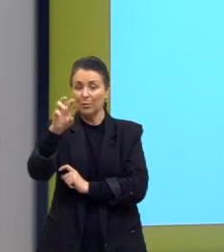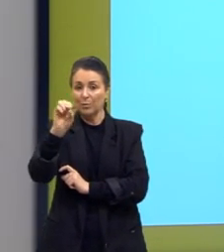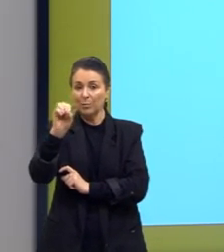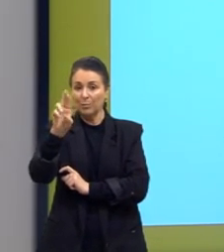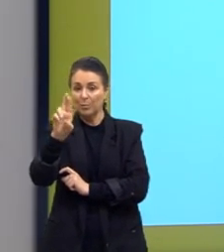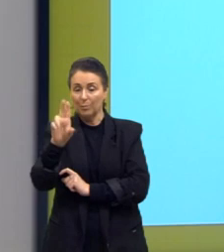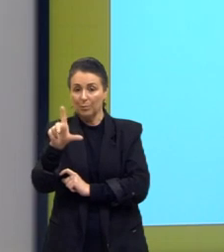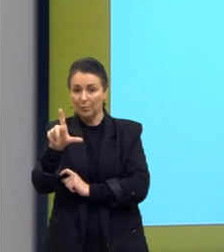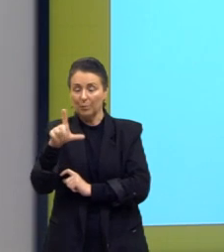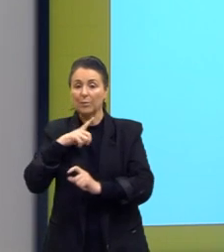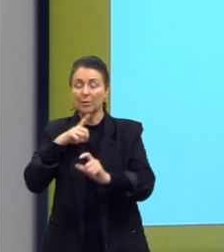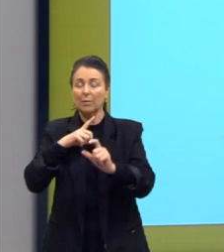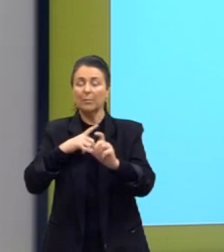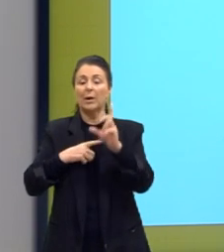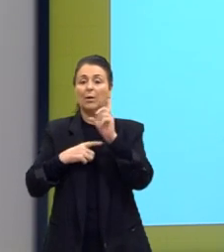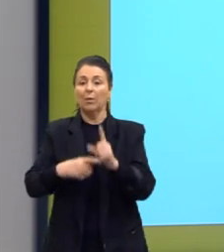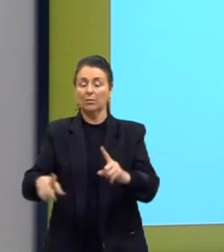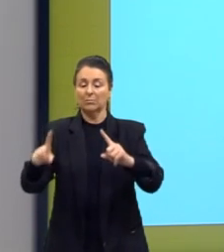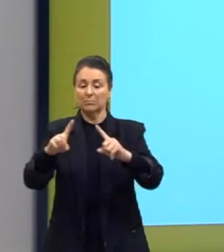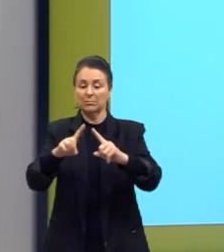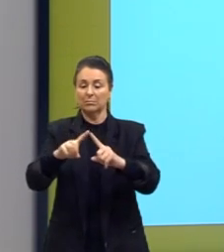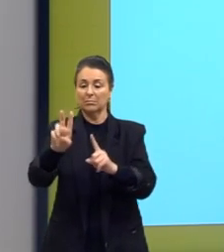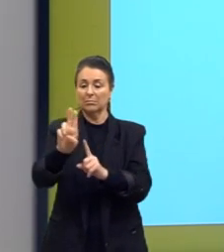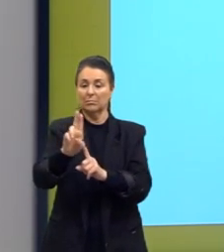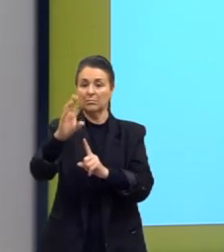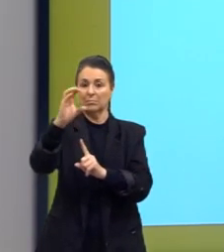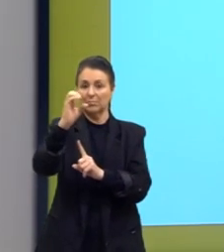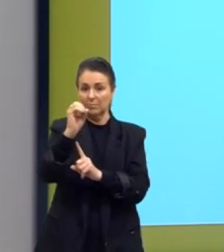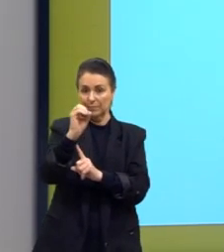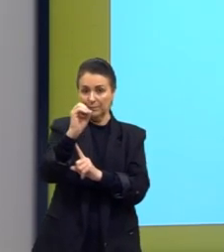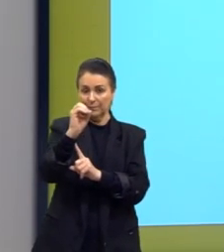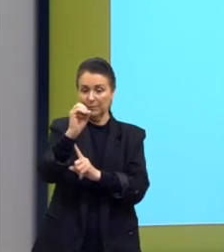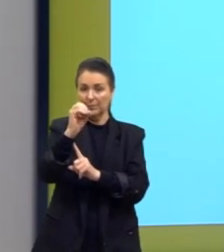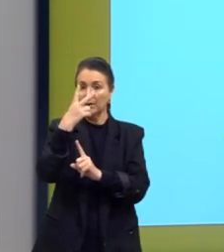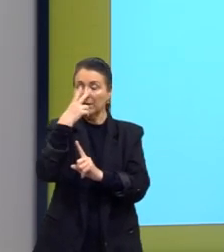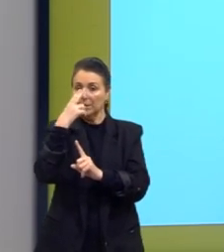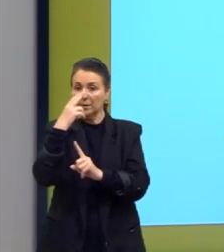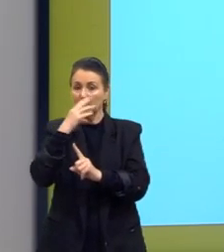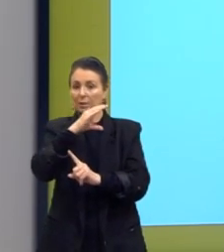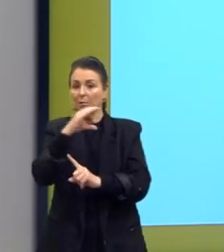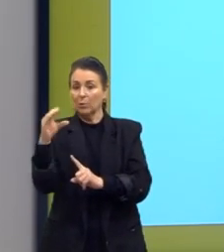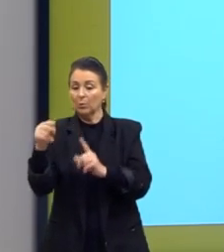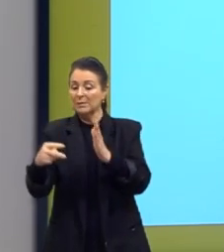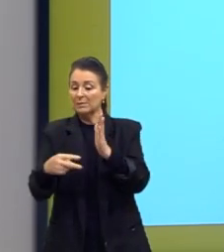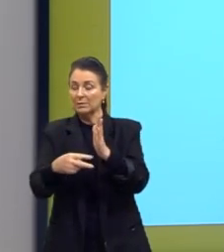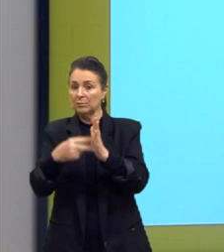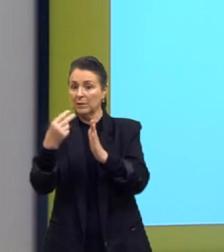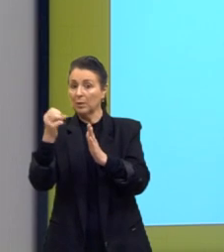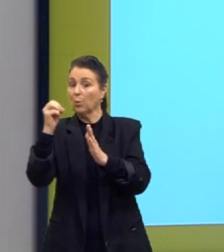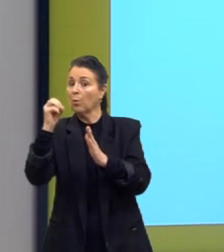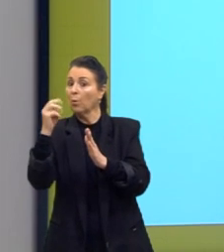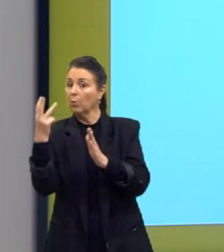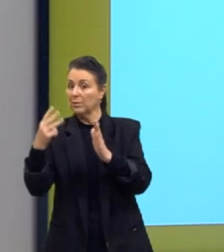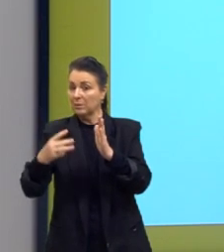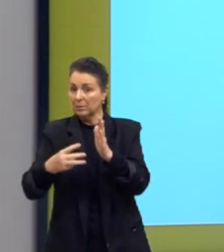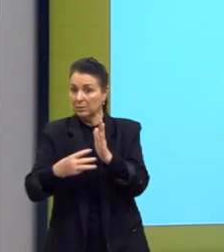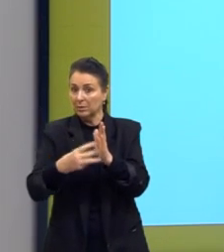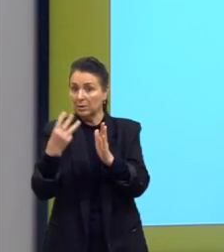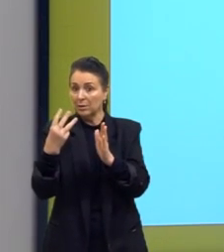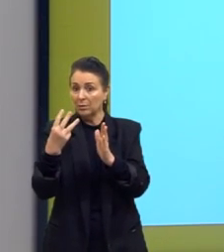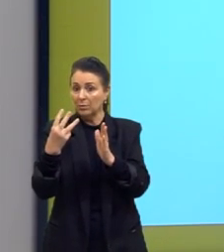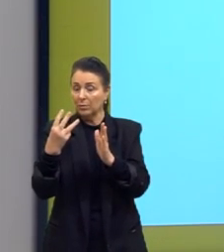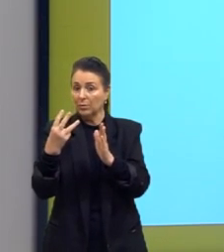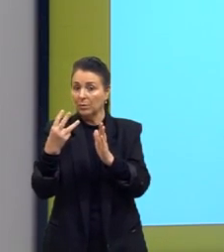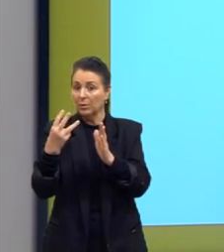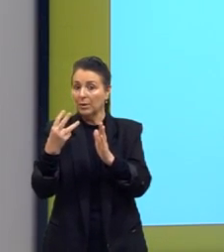mesma carbonila ligada no meio da cadeia, no carbono secundário ou terciário, eu vou terminar